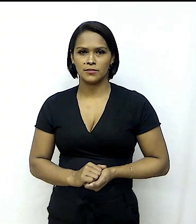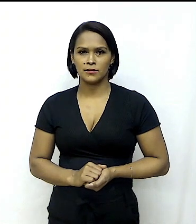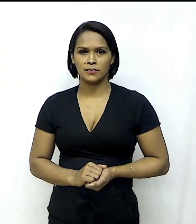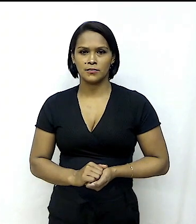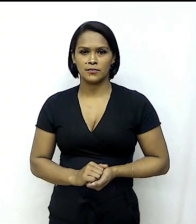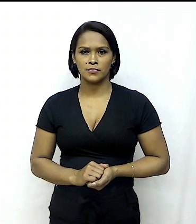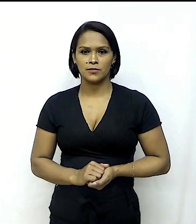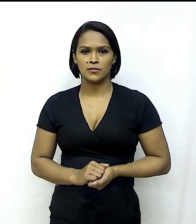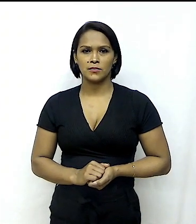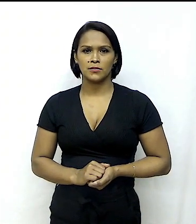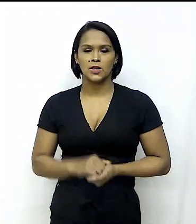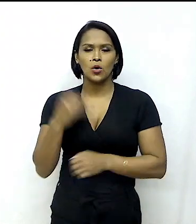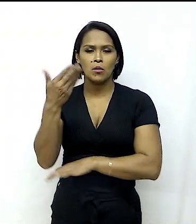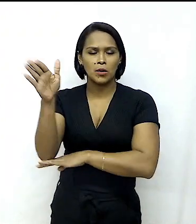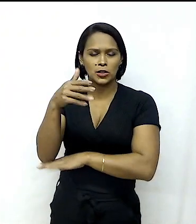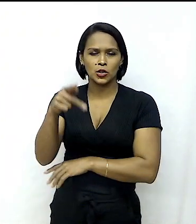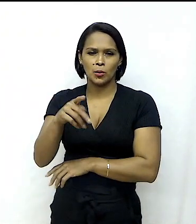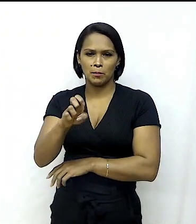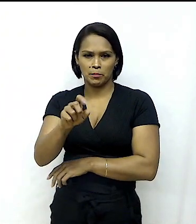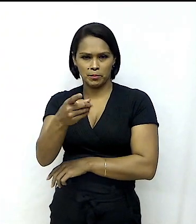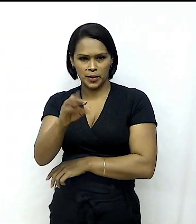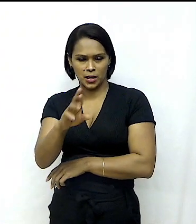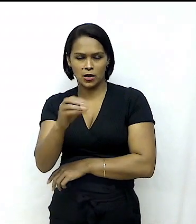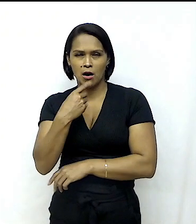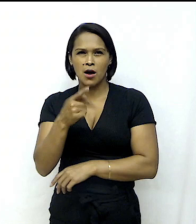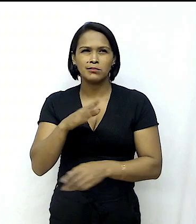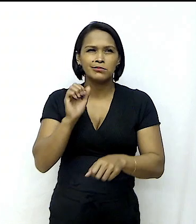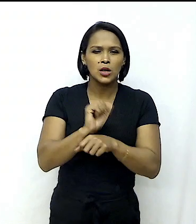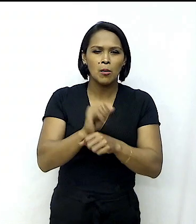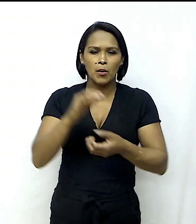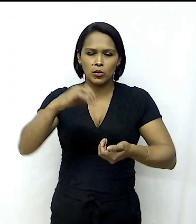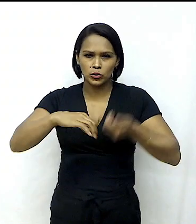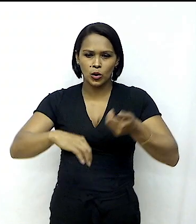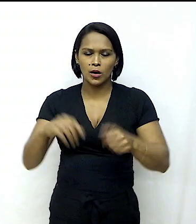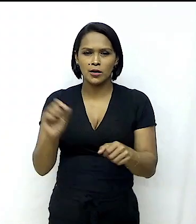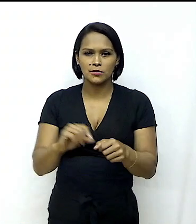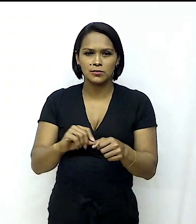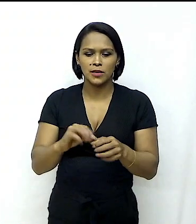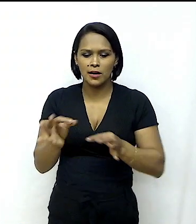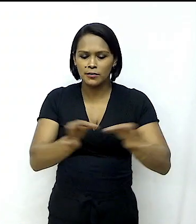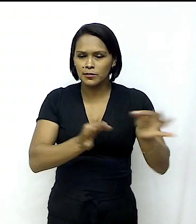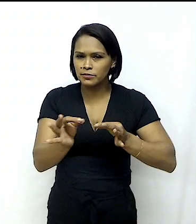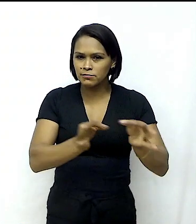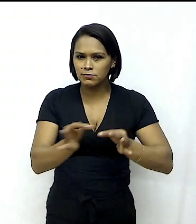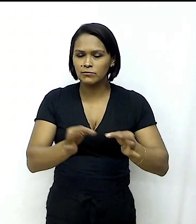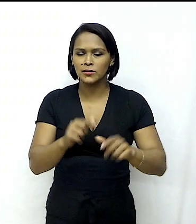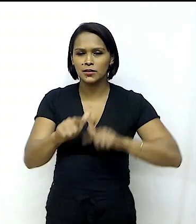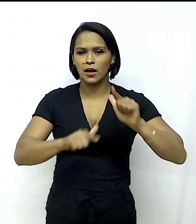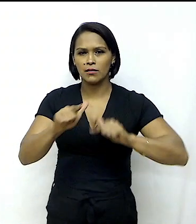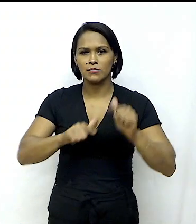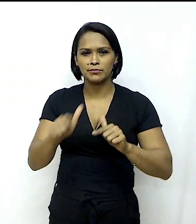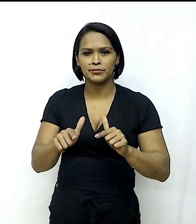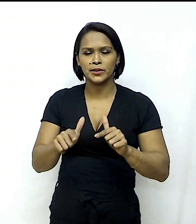Embaixador Pedro Miguel, estivemos há pouco no Congresso para exatamente fazer um trabalho